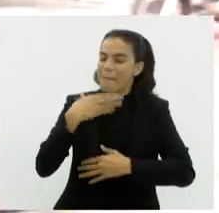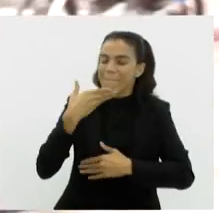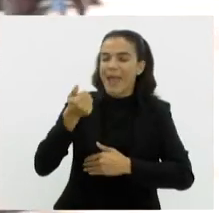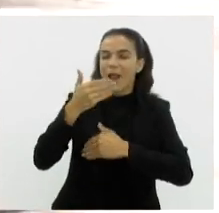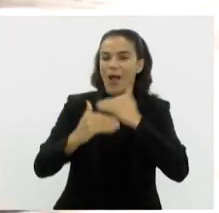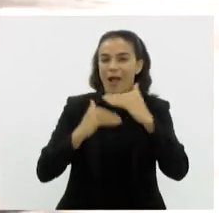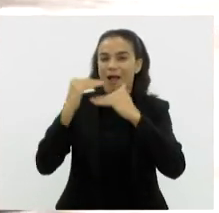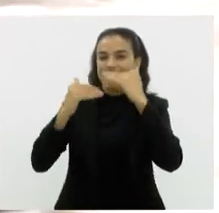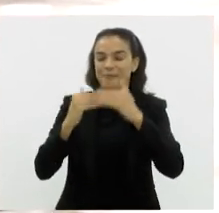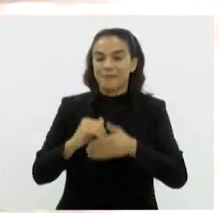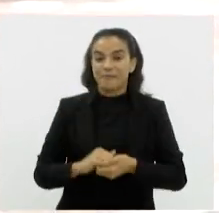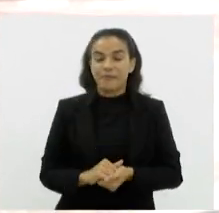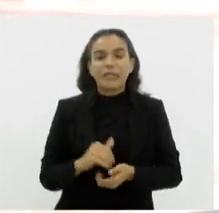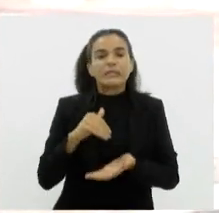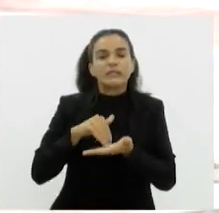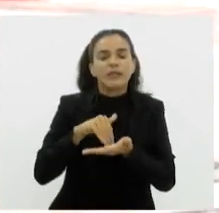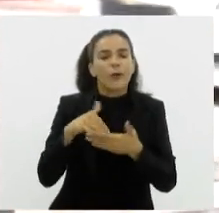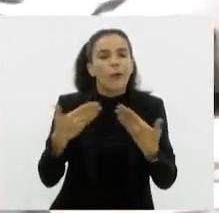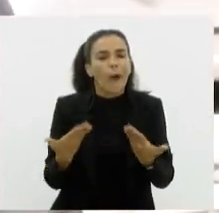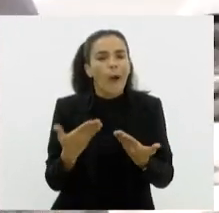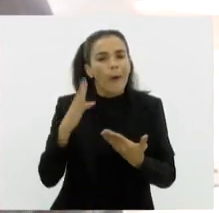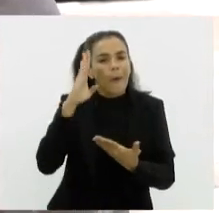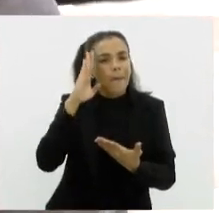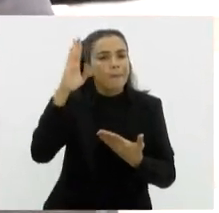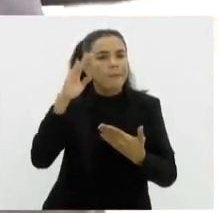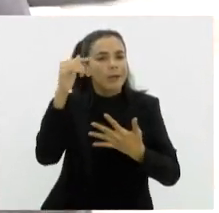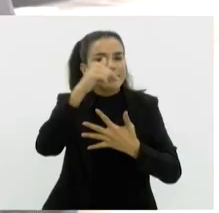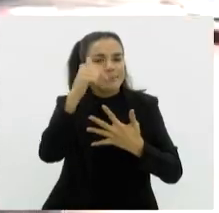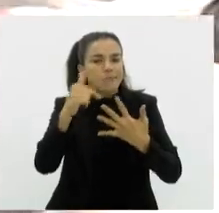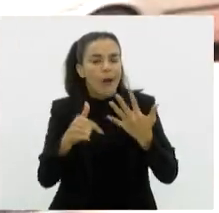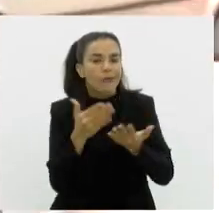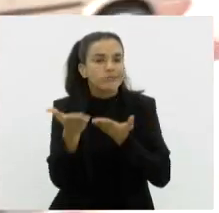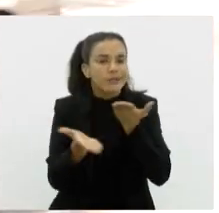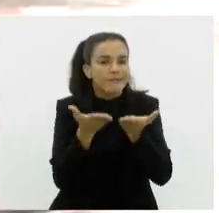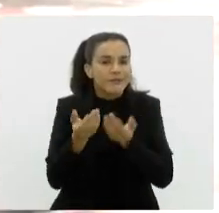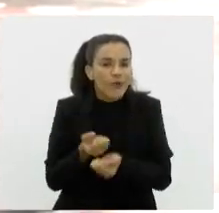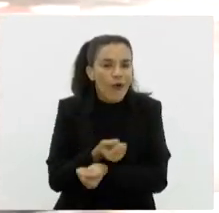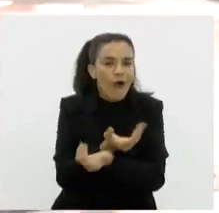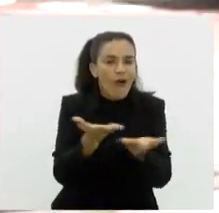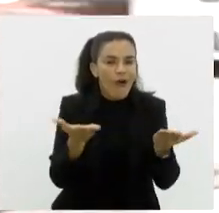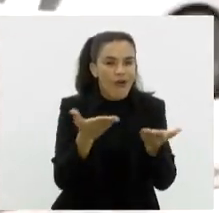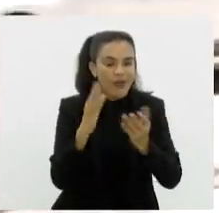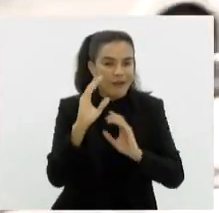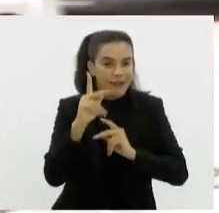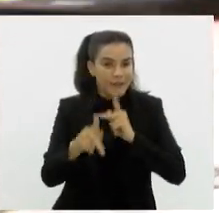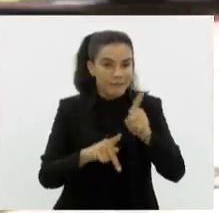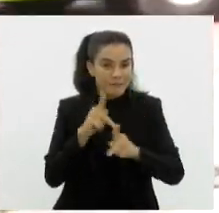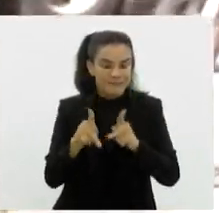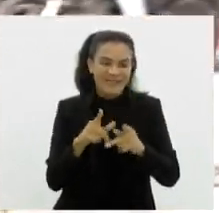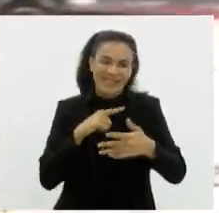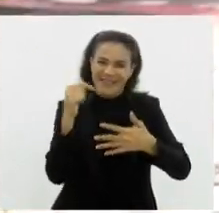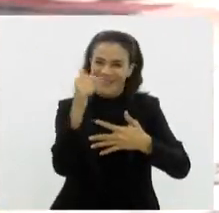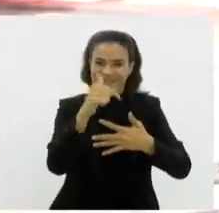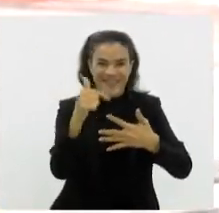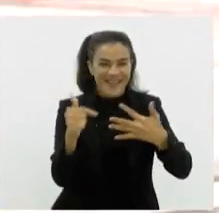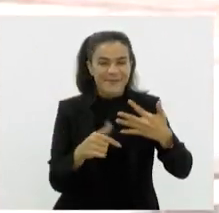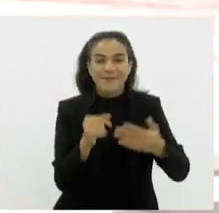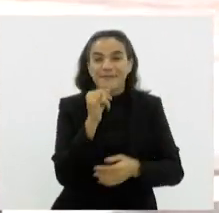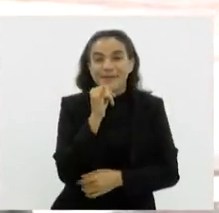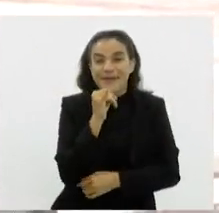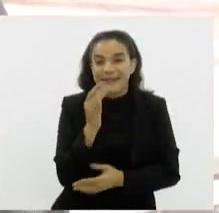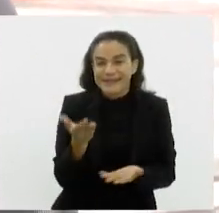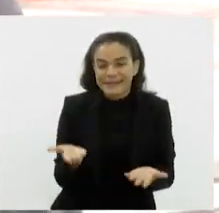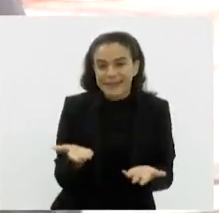vez mais. Secretário, quais são esses principais serviços ofertados por esse programa? Bom, a gente tem uma gama de serviços ali. Por exemplo,